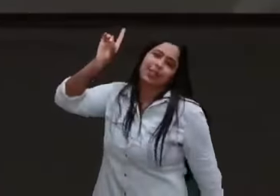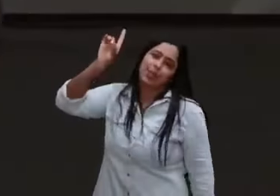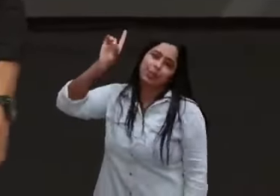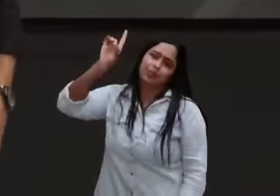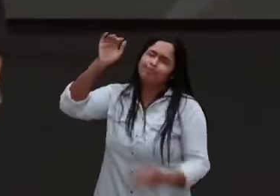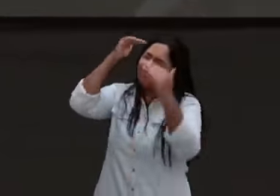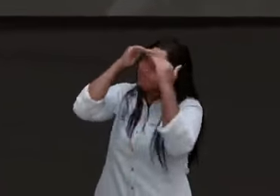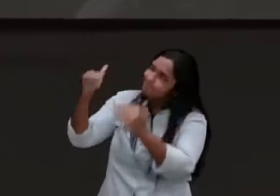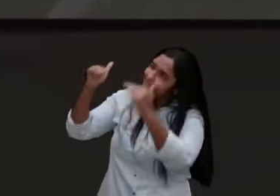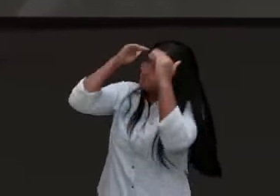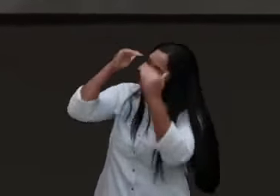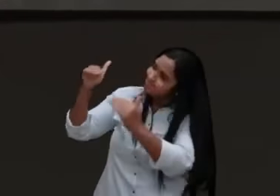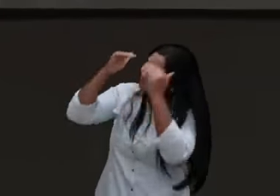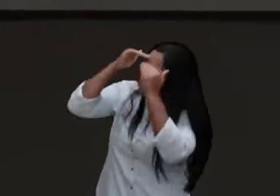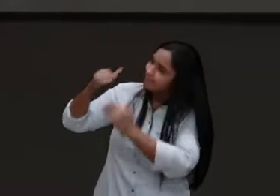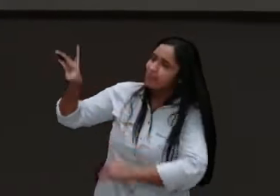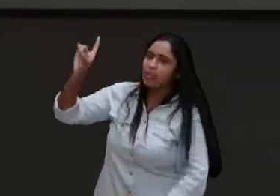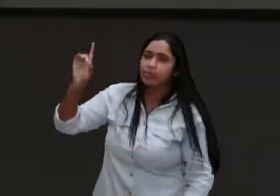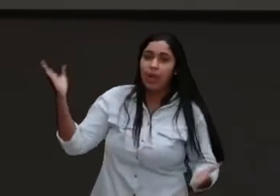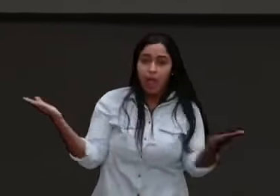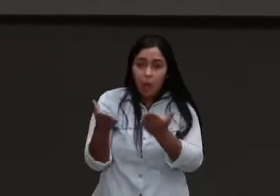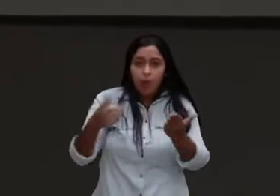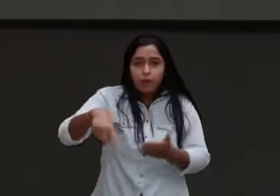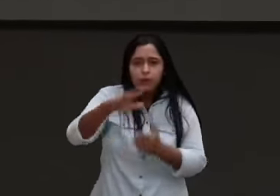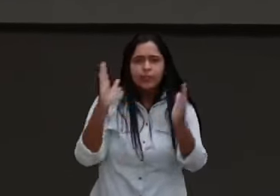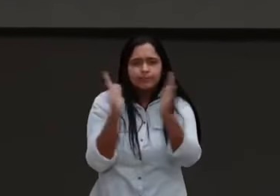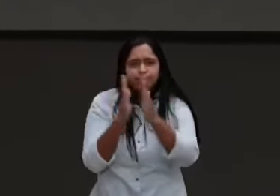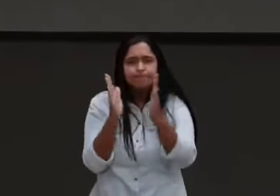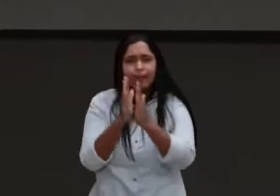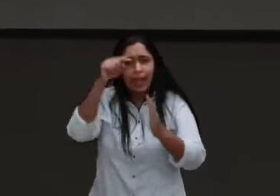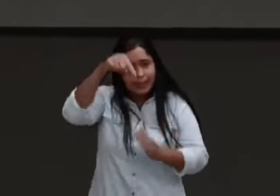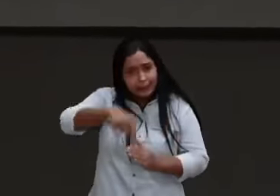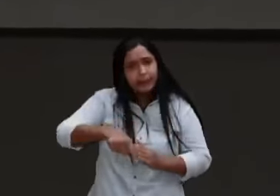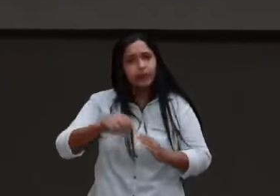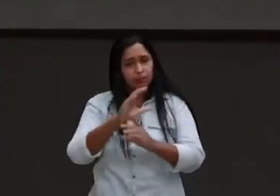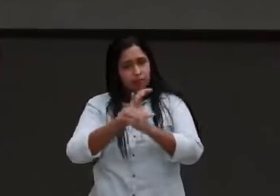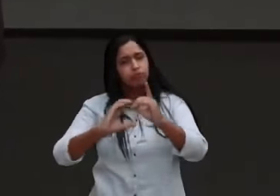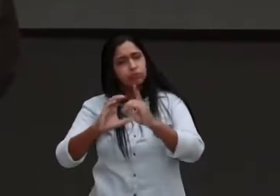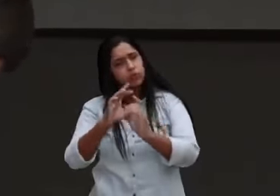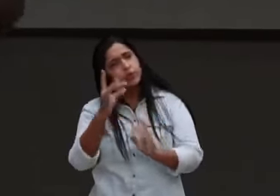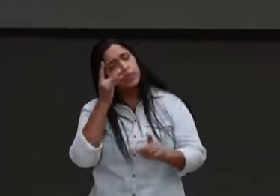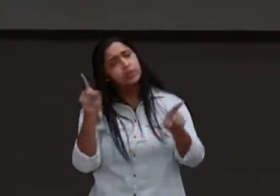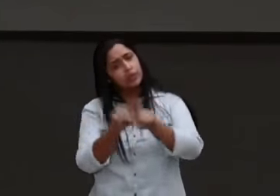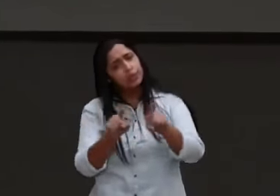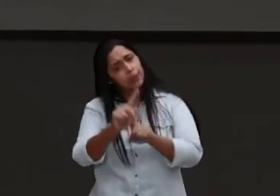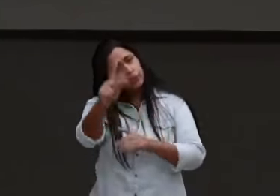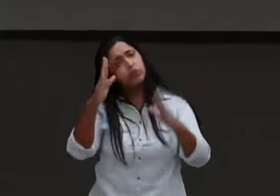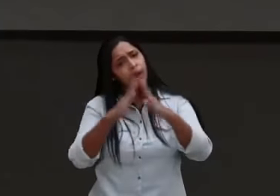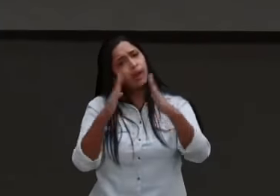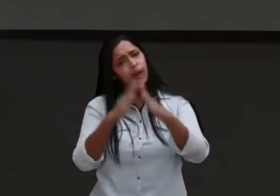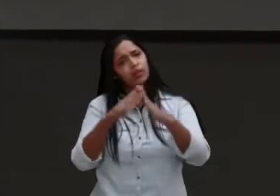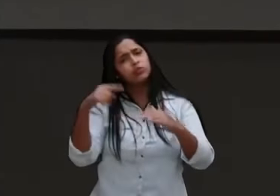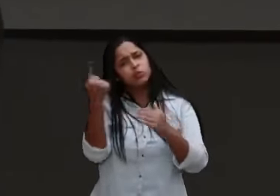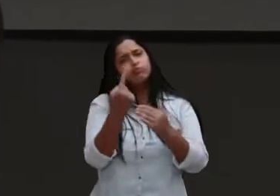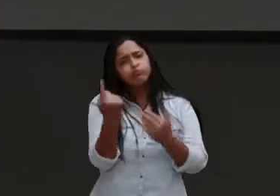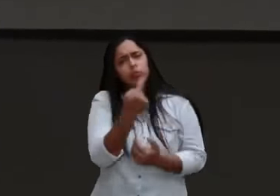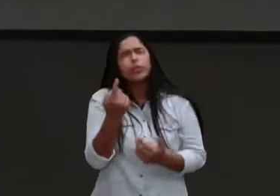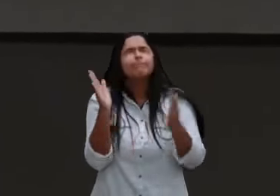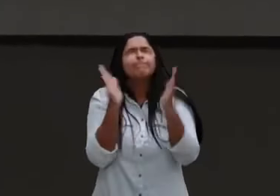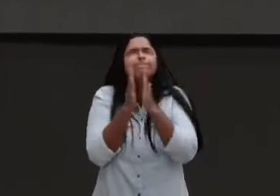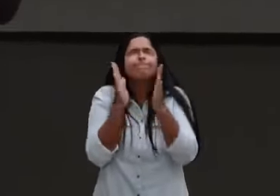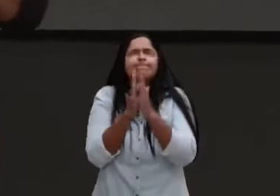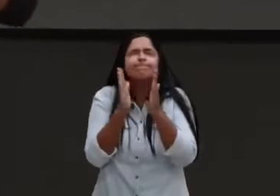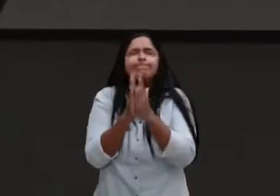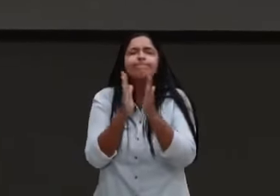você que está em casa também, se você quer hoje, começar uma nova vida, com Jesus, se você quer compromisso, com Ele, se